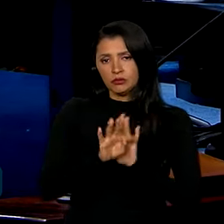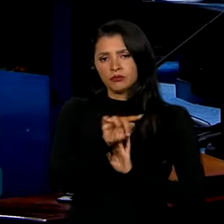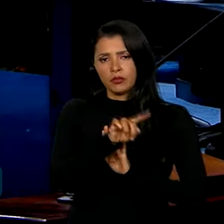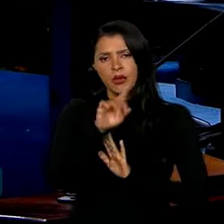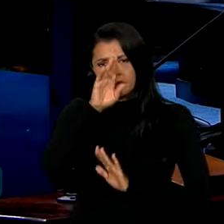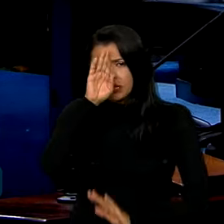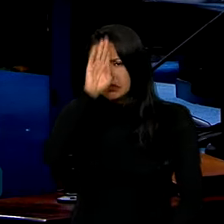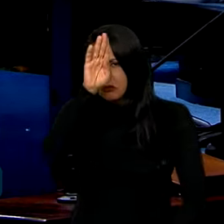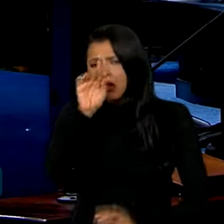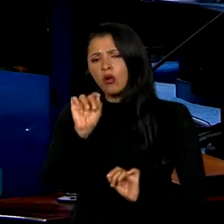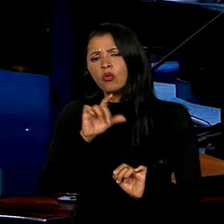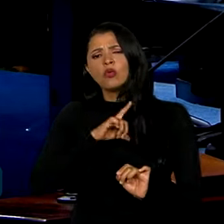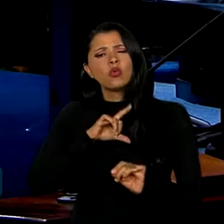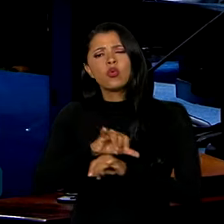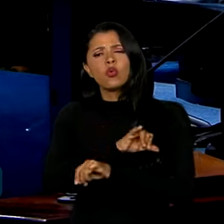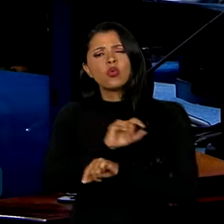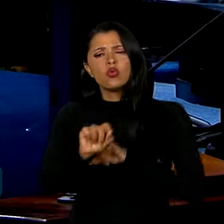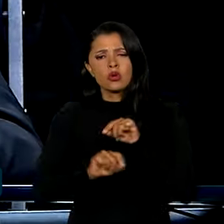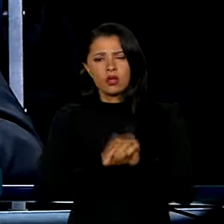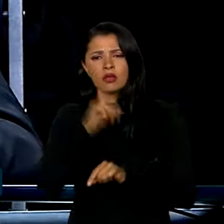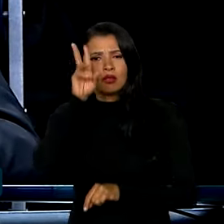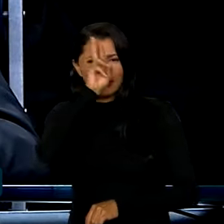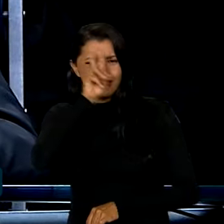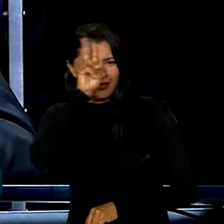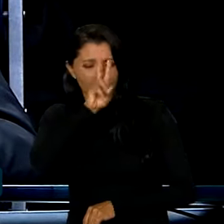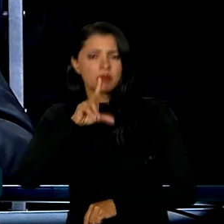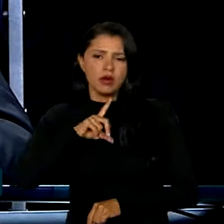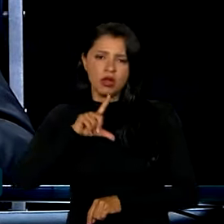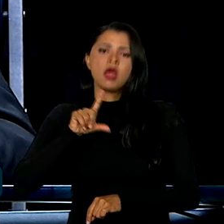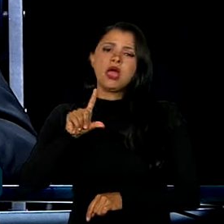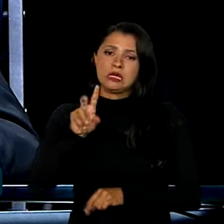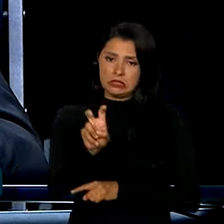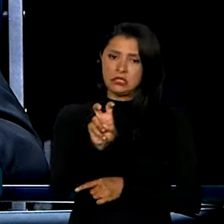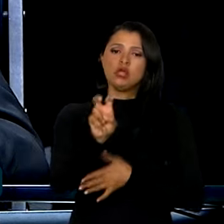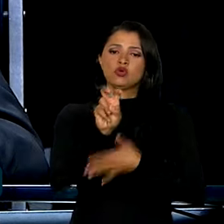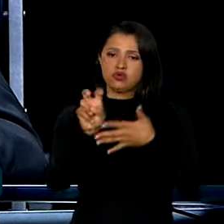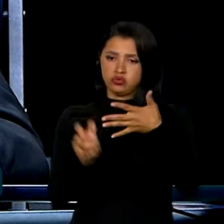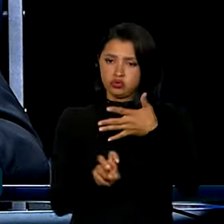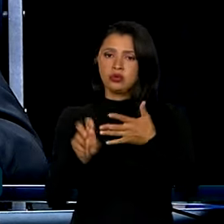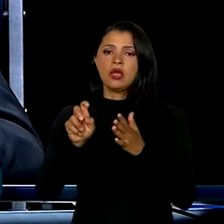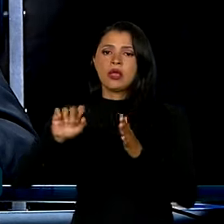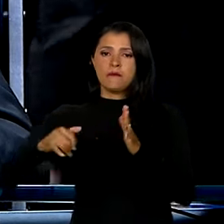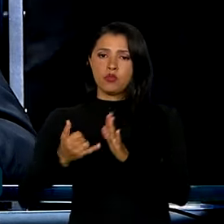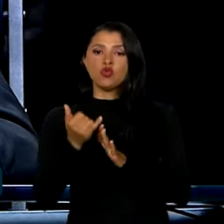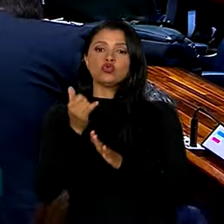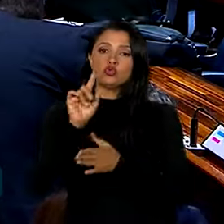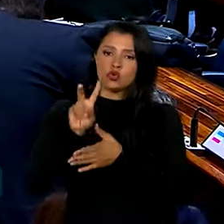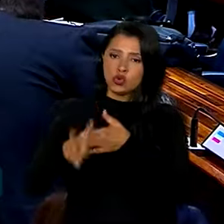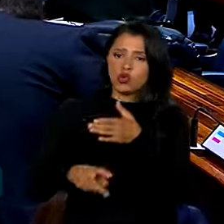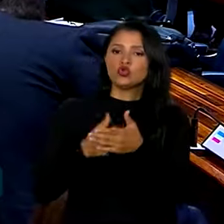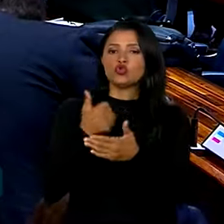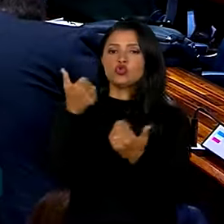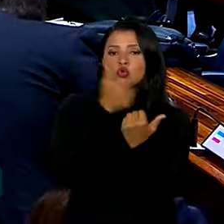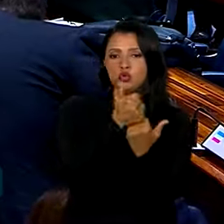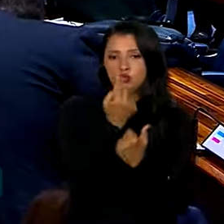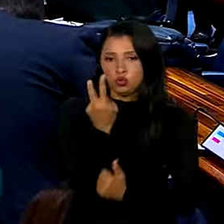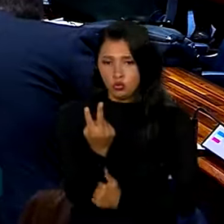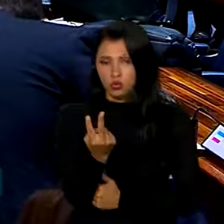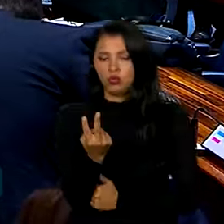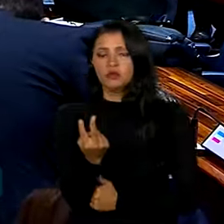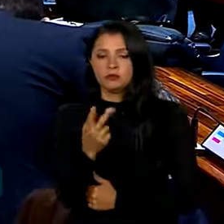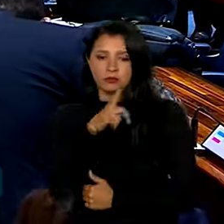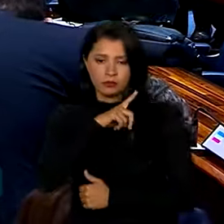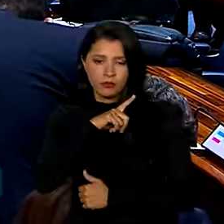A gente lembra que a reforma unifica cinco impostos que serão substituídos por dois. O CBS, que é a